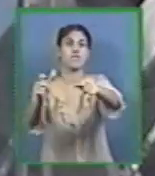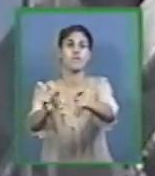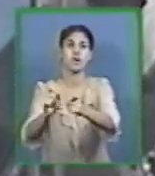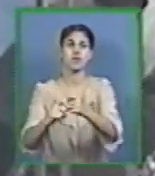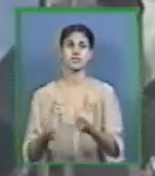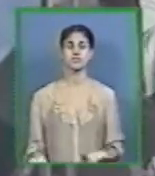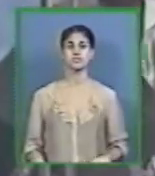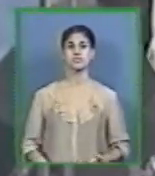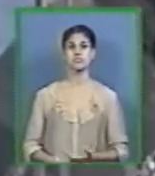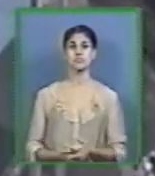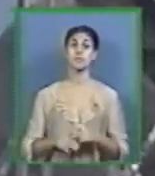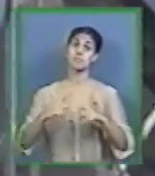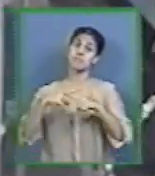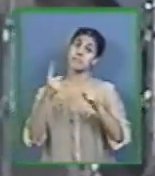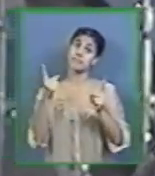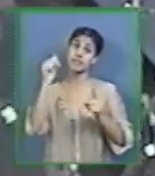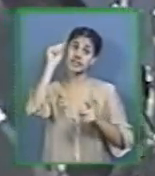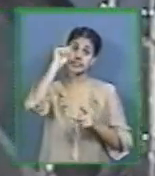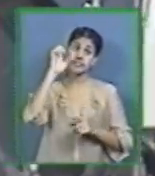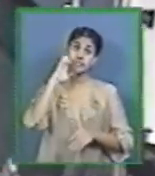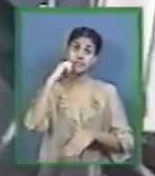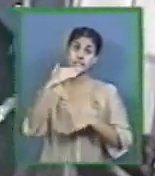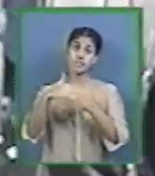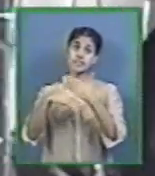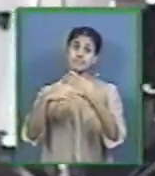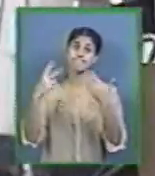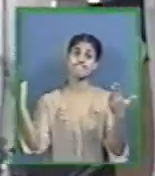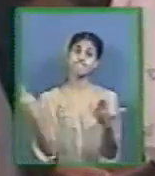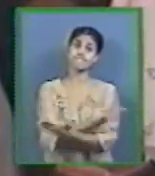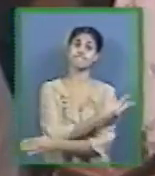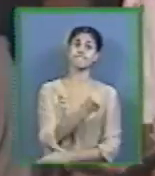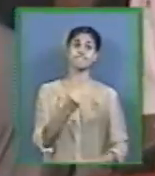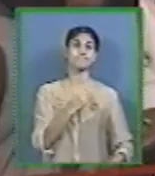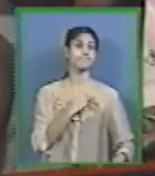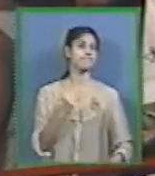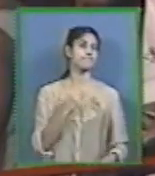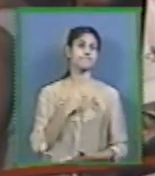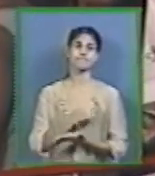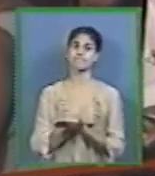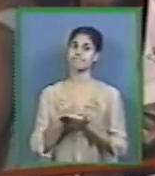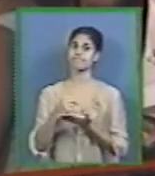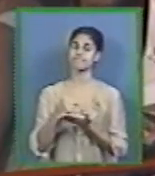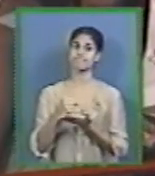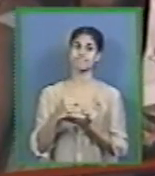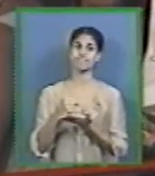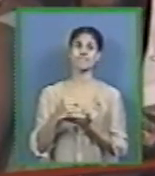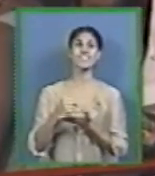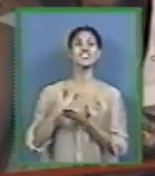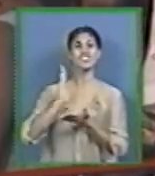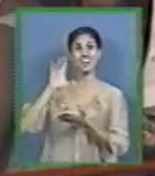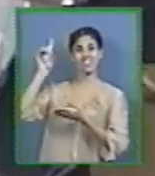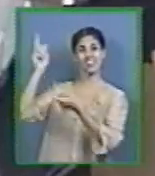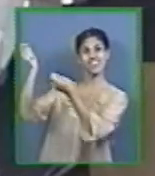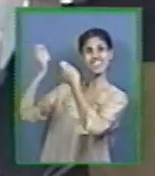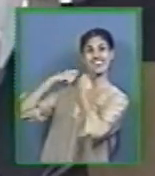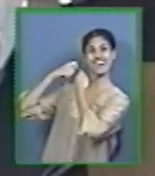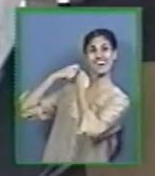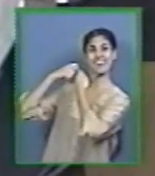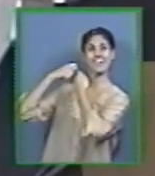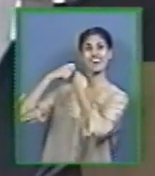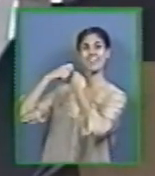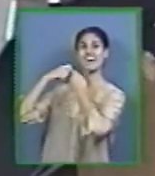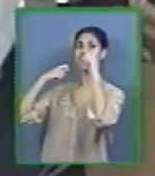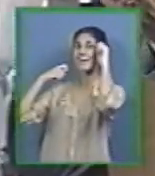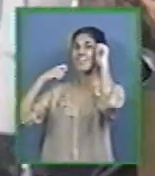O homem pecou Perdeu esse poder Entregou esse poder Na mão do diabo